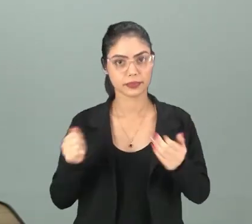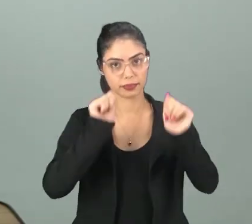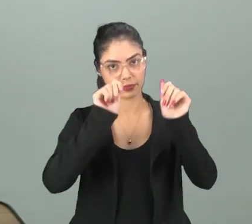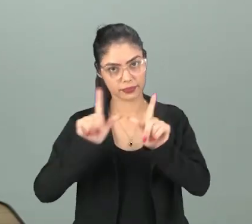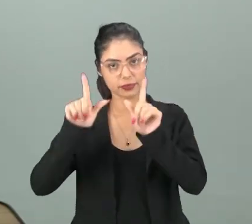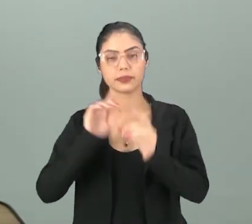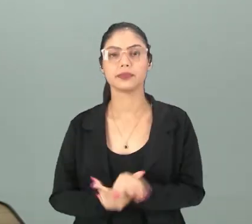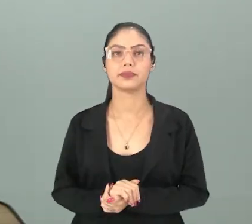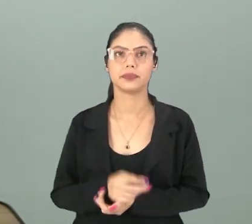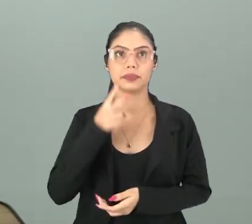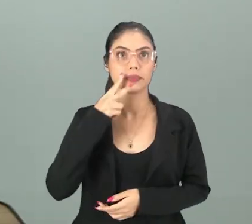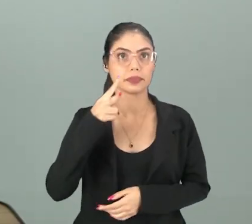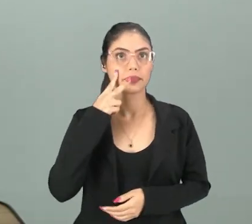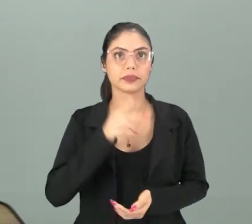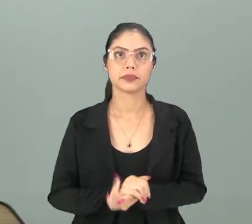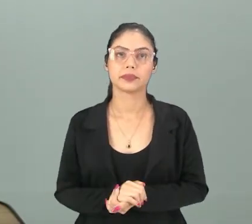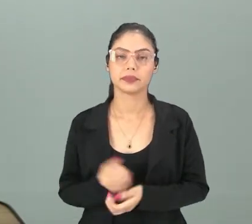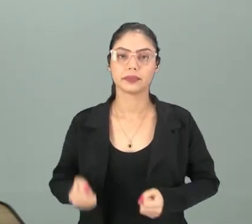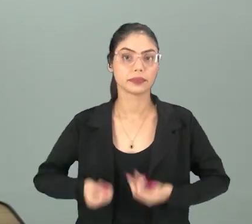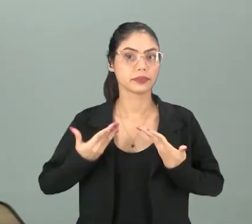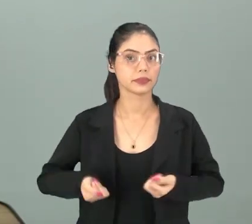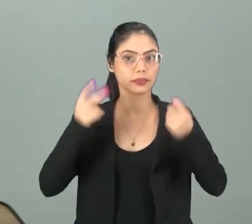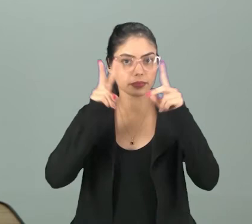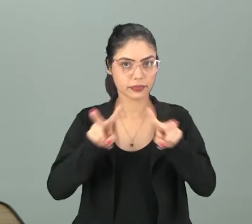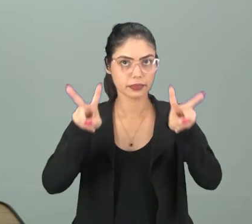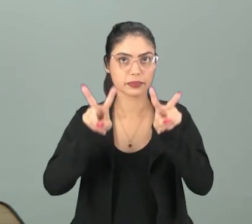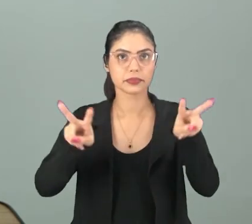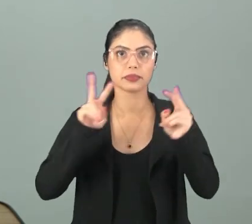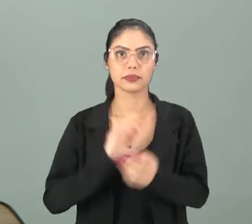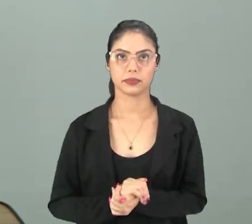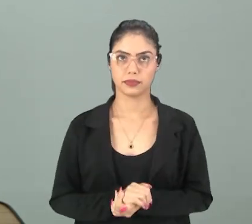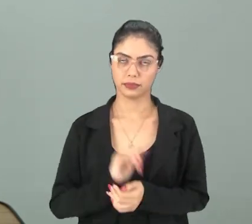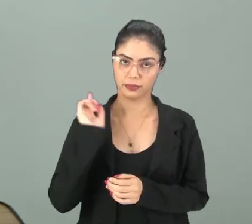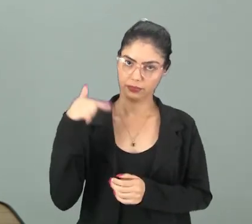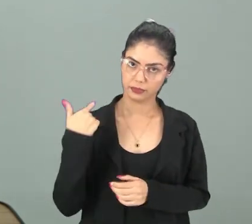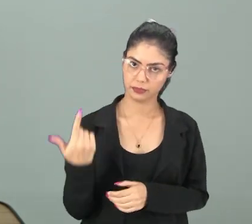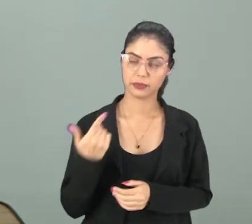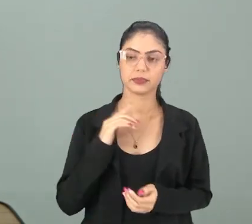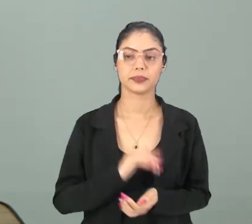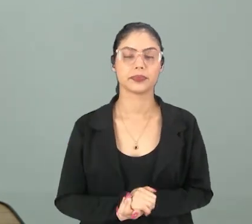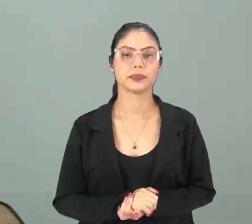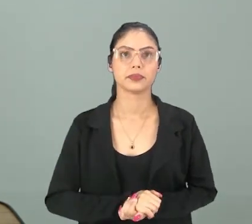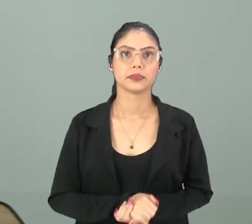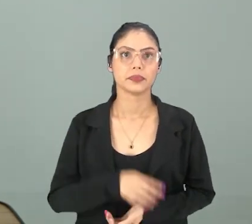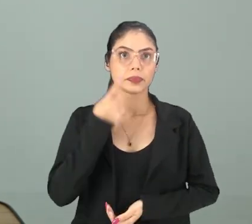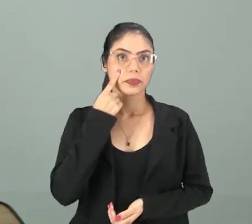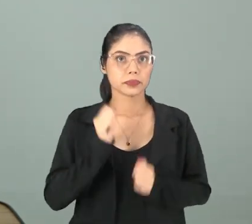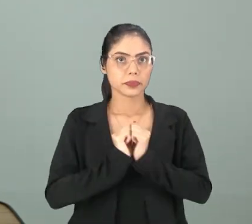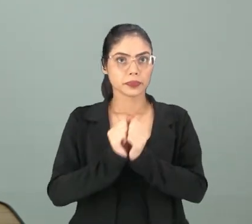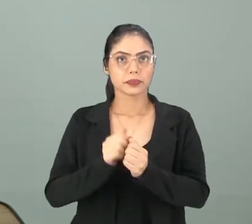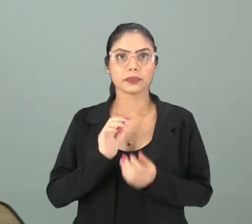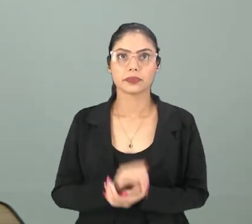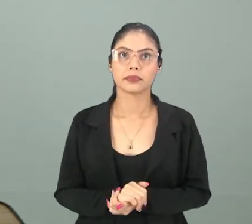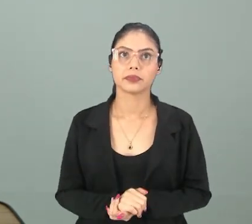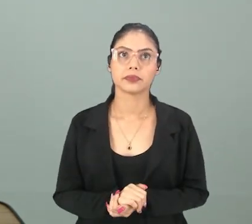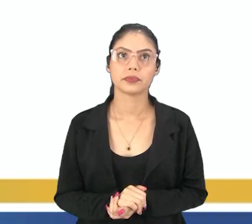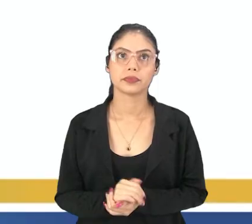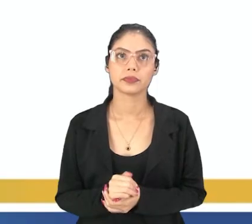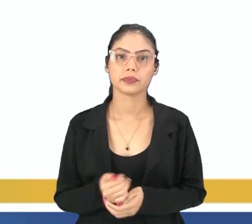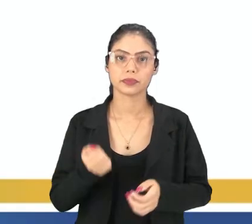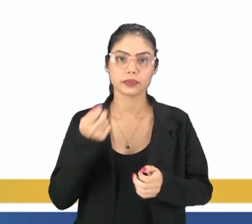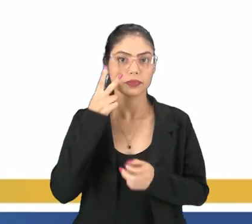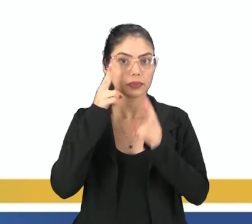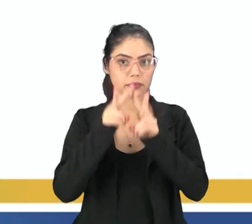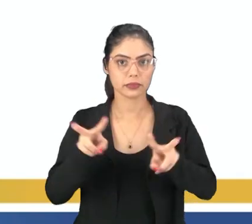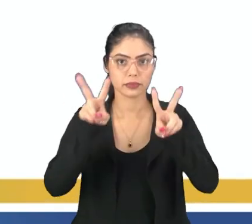na telinha Aqui nós vamos ver exemplos de poemas visuais Outro modelo de poema Veja comigo O poema